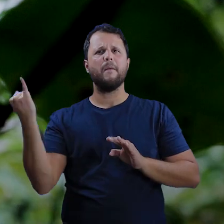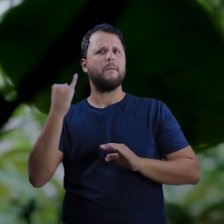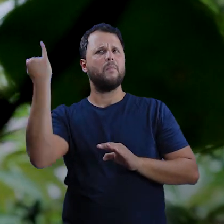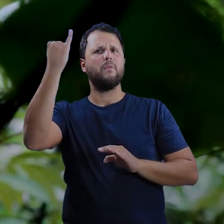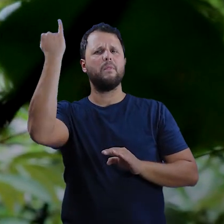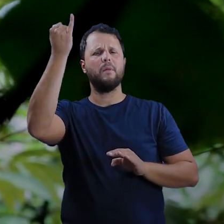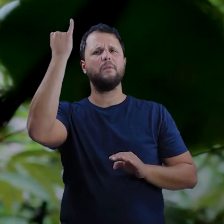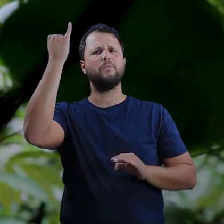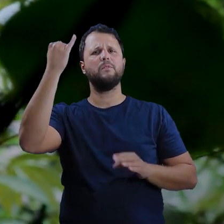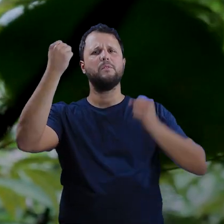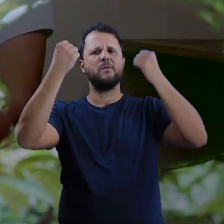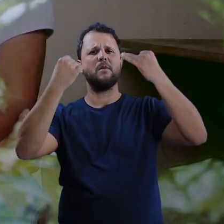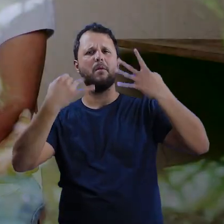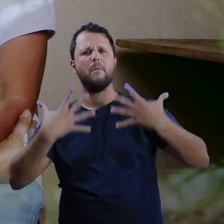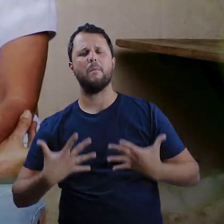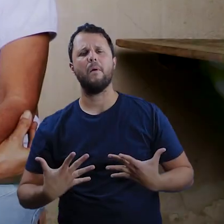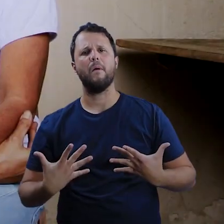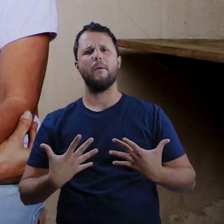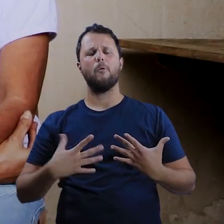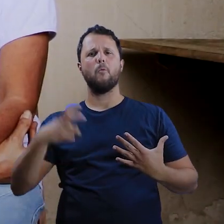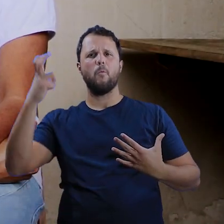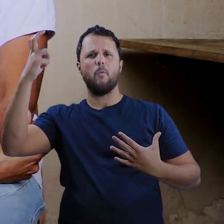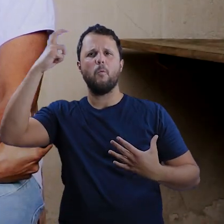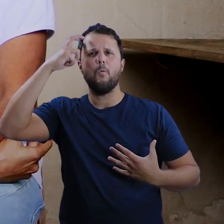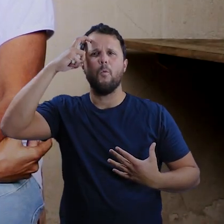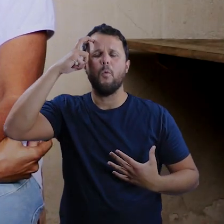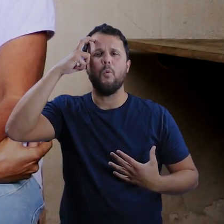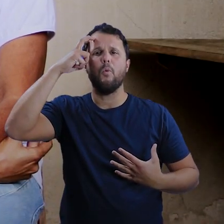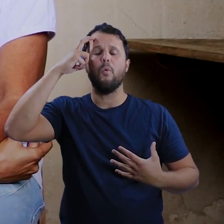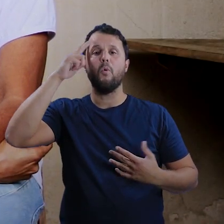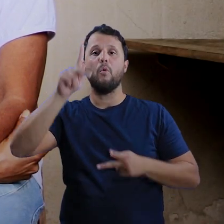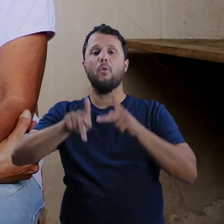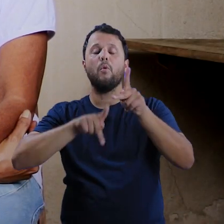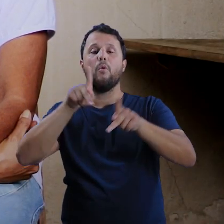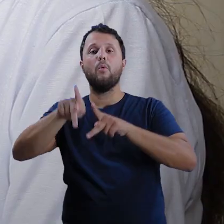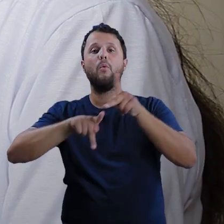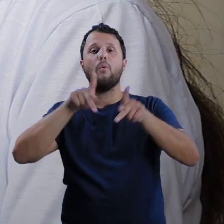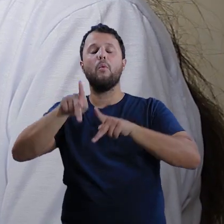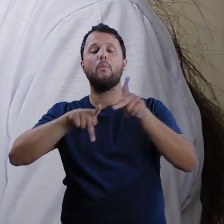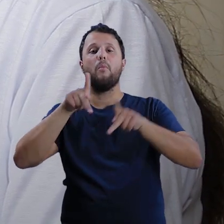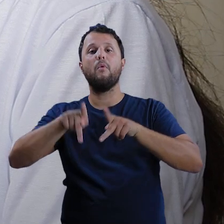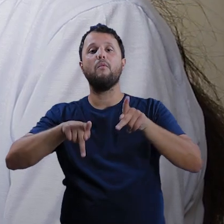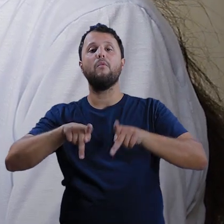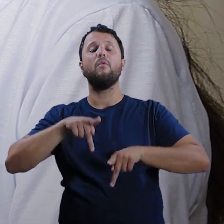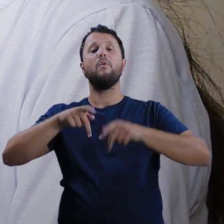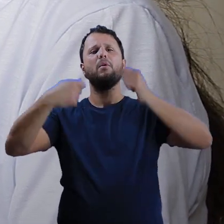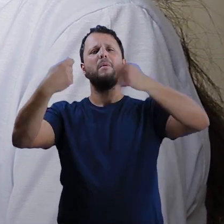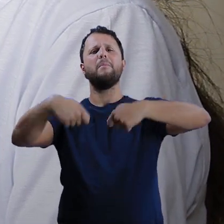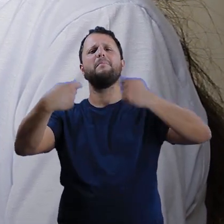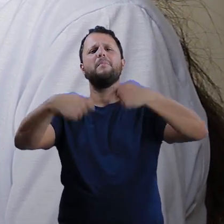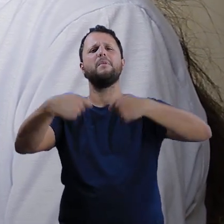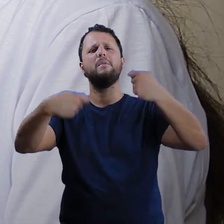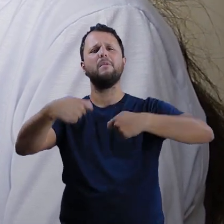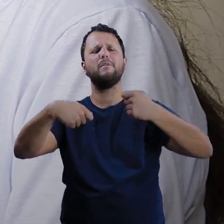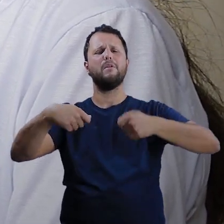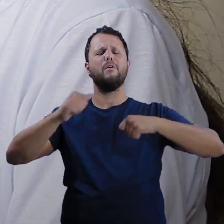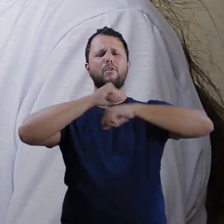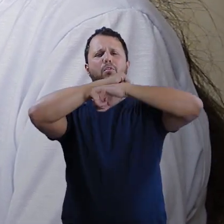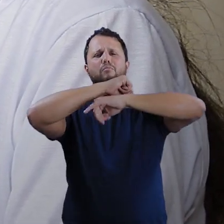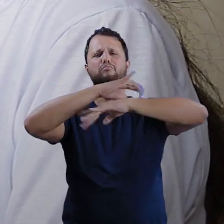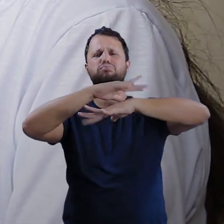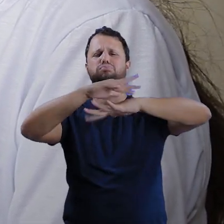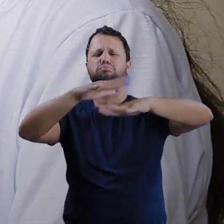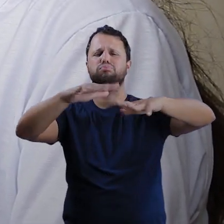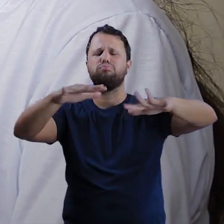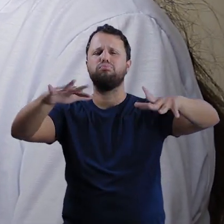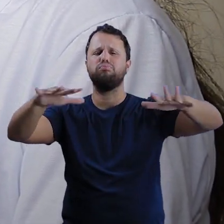ressaltar que a cultura do nosso povo tem que ser conhecida por